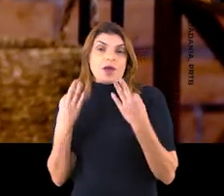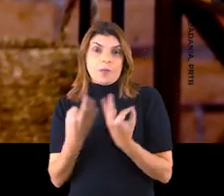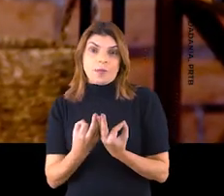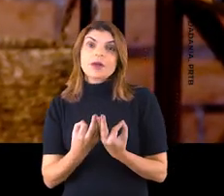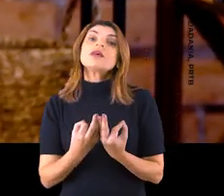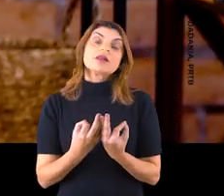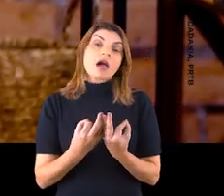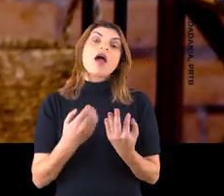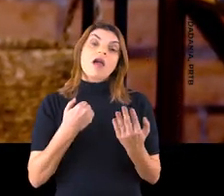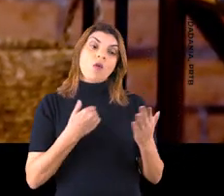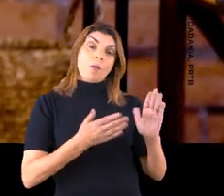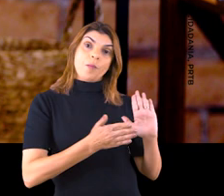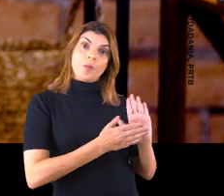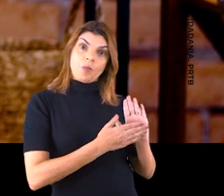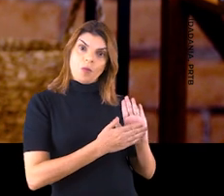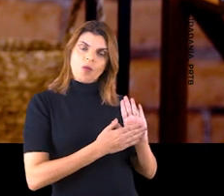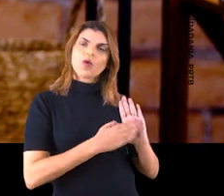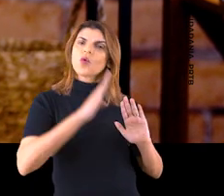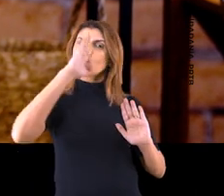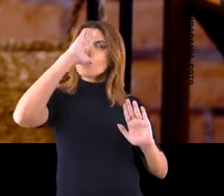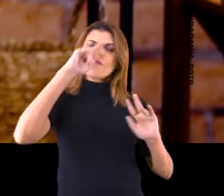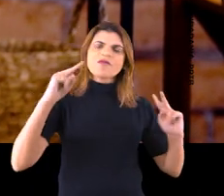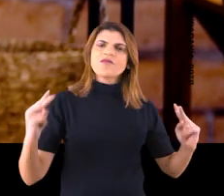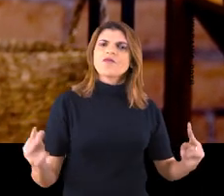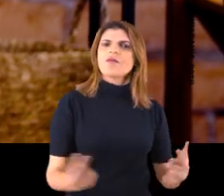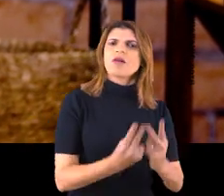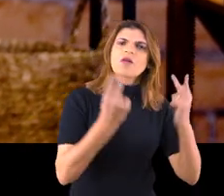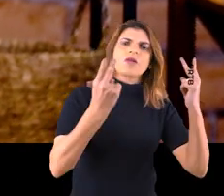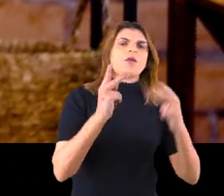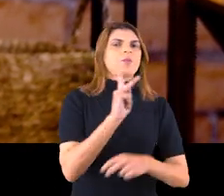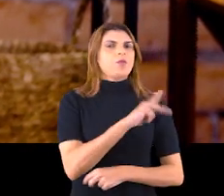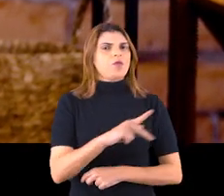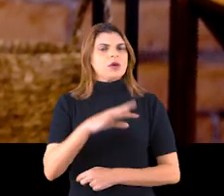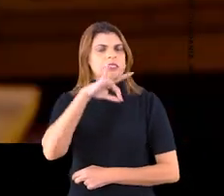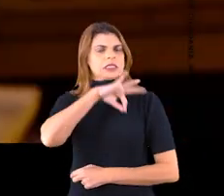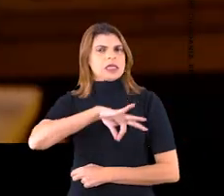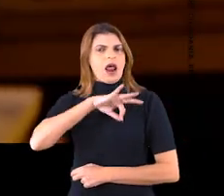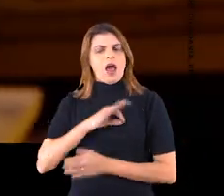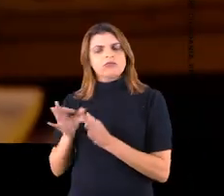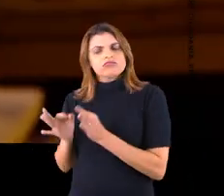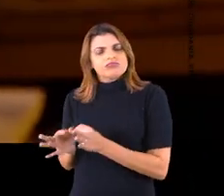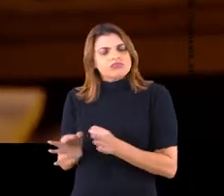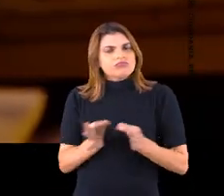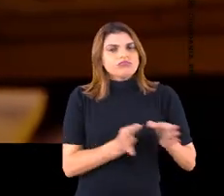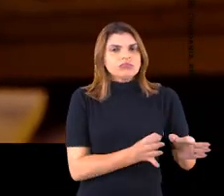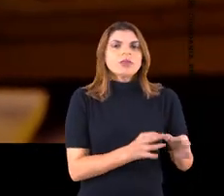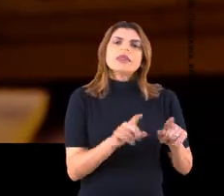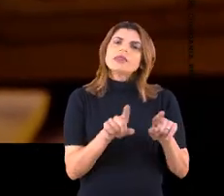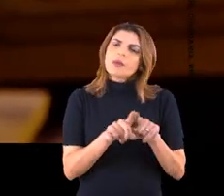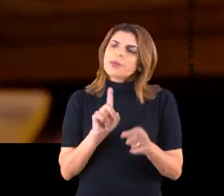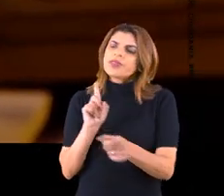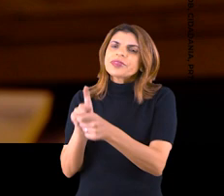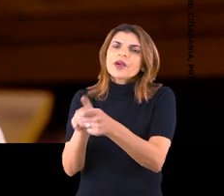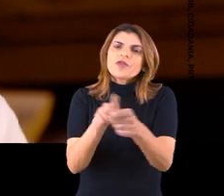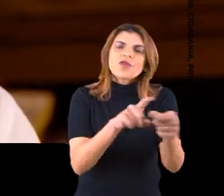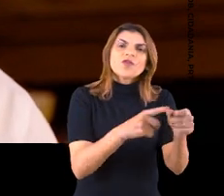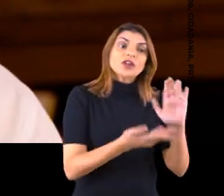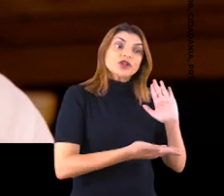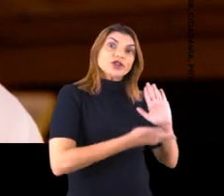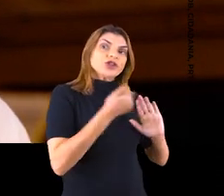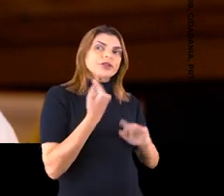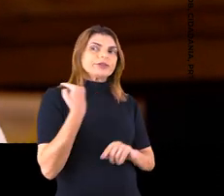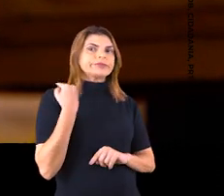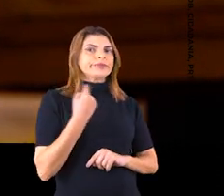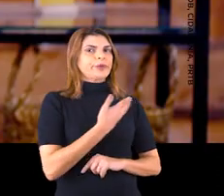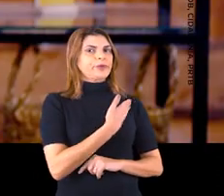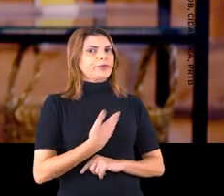para esse projeto dar certo, valorizar os professores, pagando o salário digno e devolvendo os benefícios que foram tirados pelo